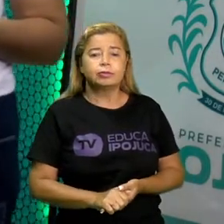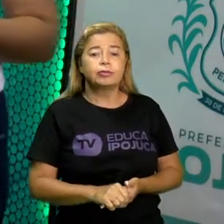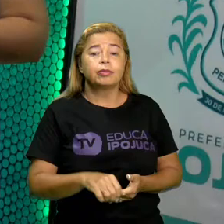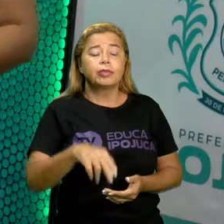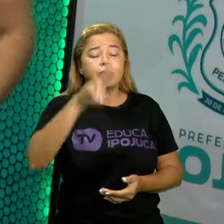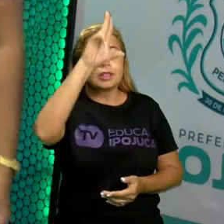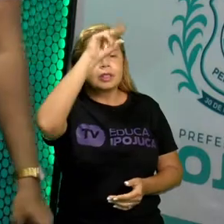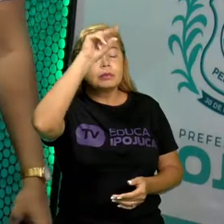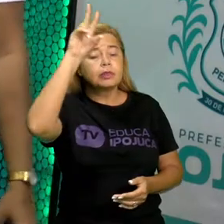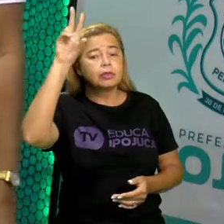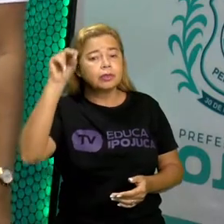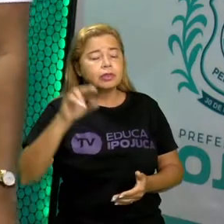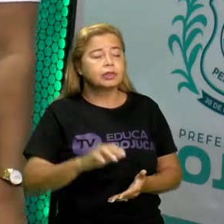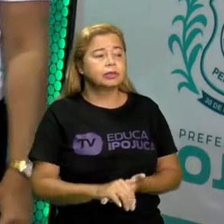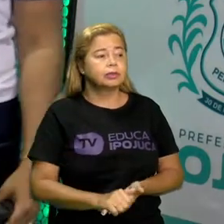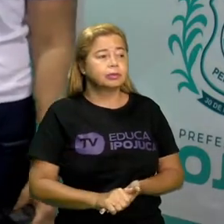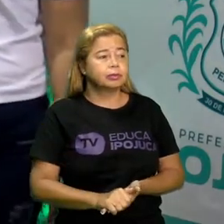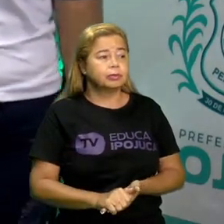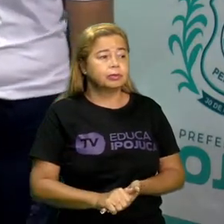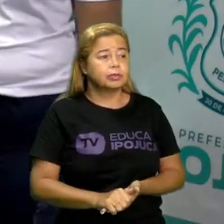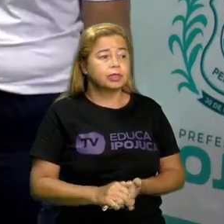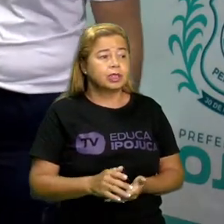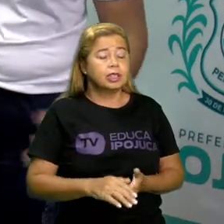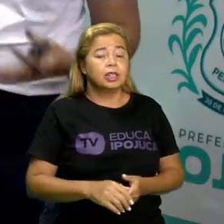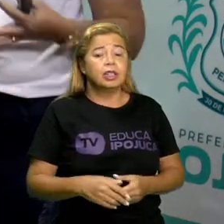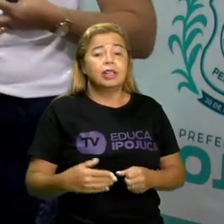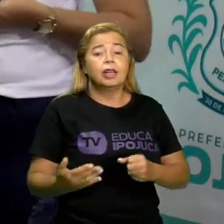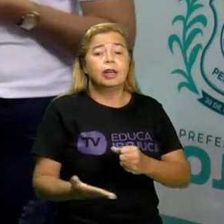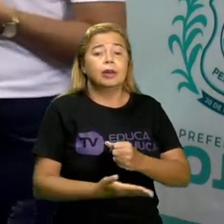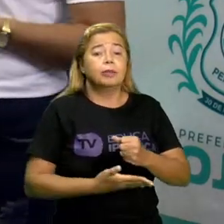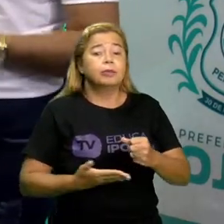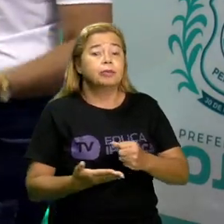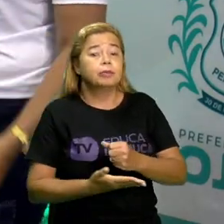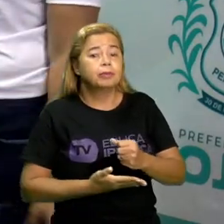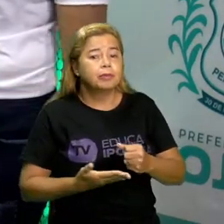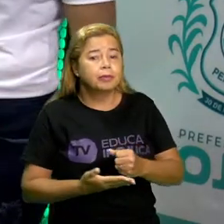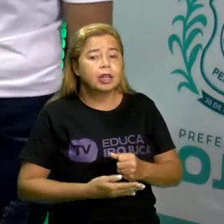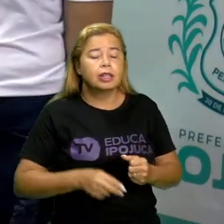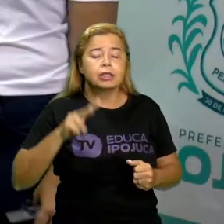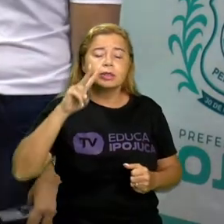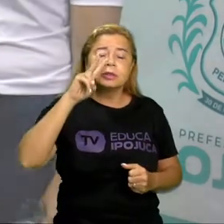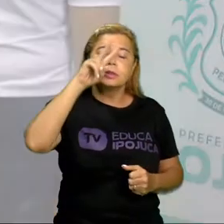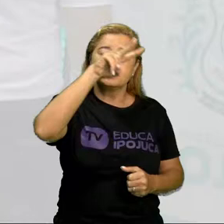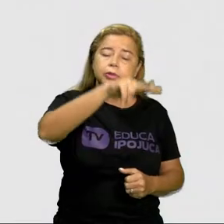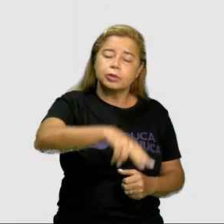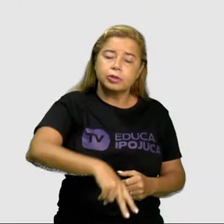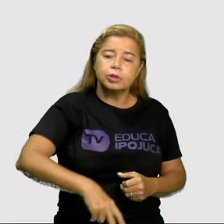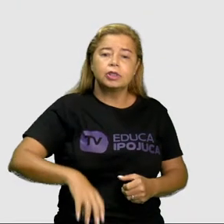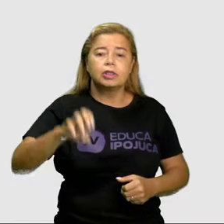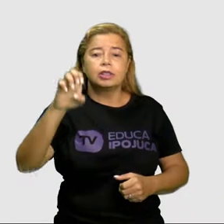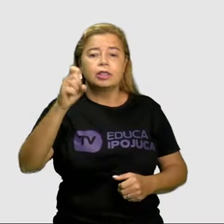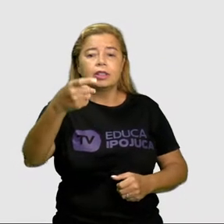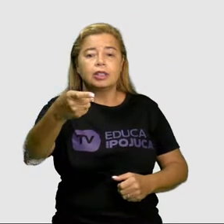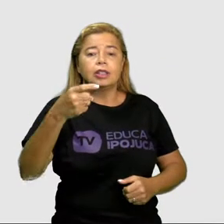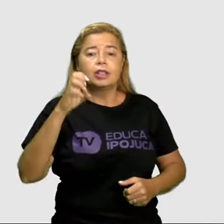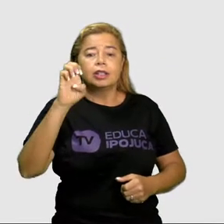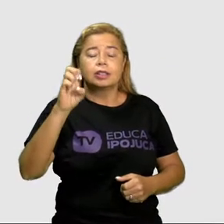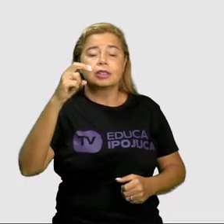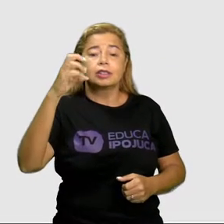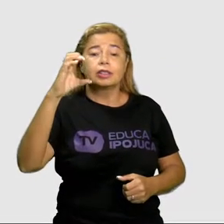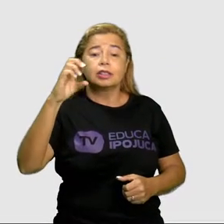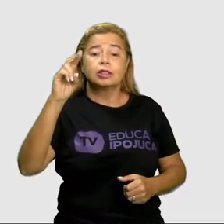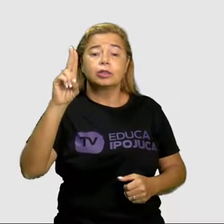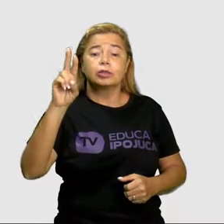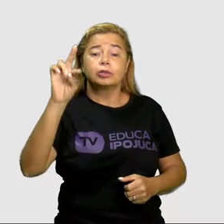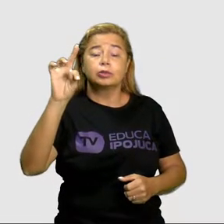Prefeitura, ela é a sede do poder executivo do município. Ela é comandada por prefeitos